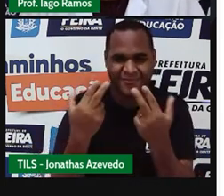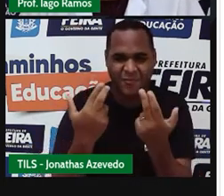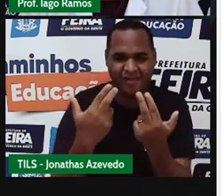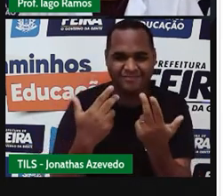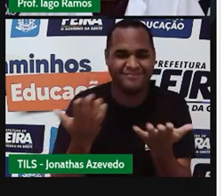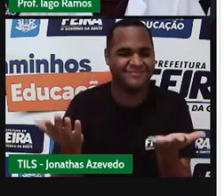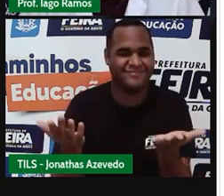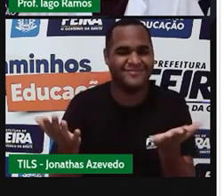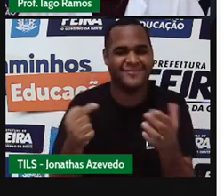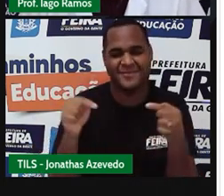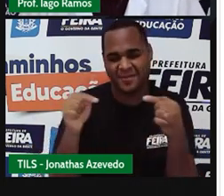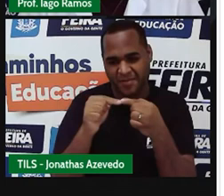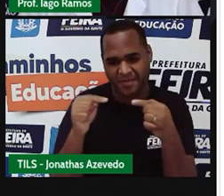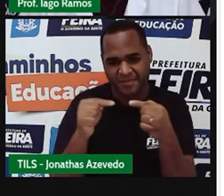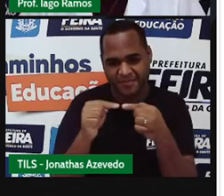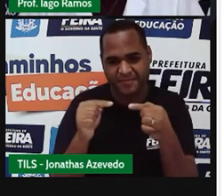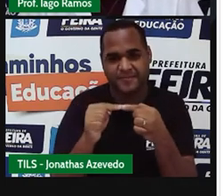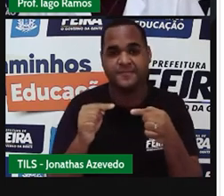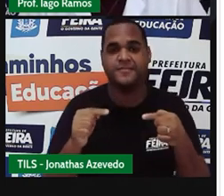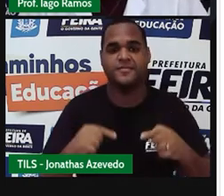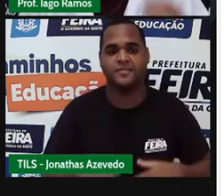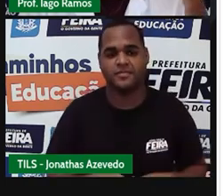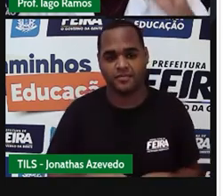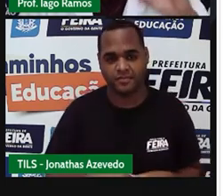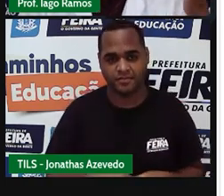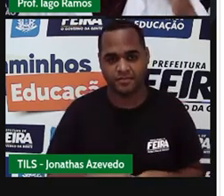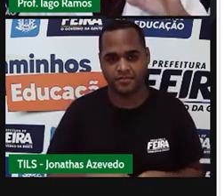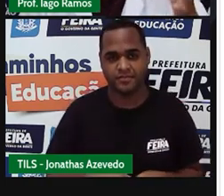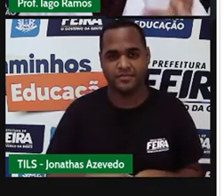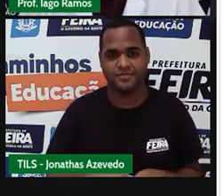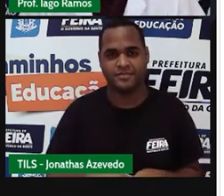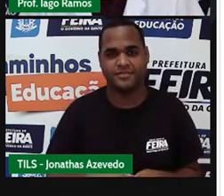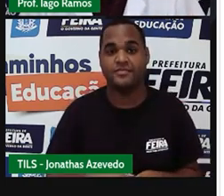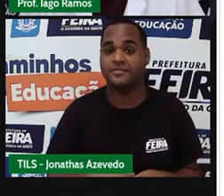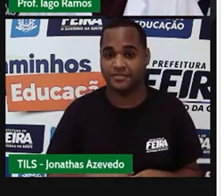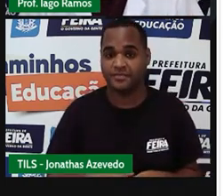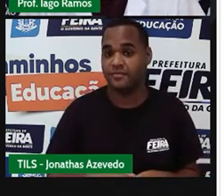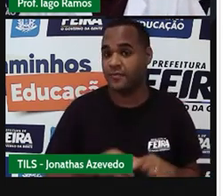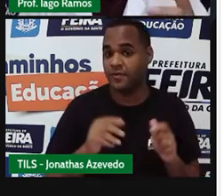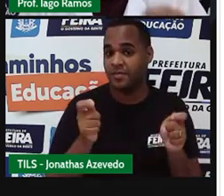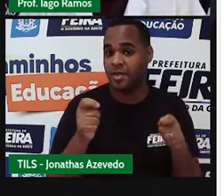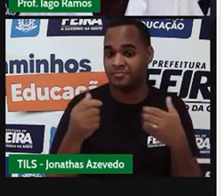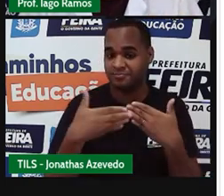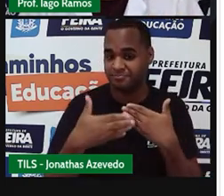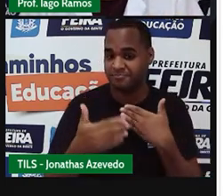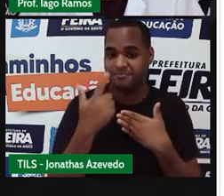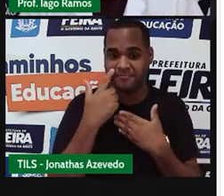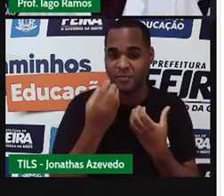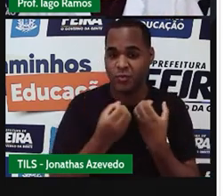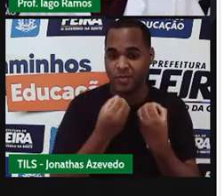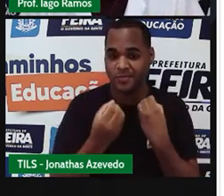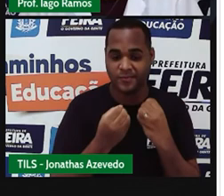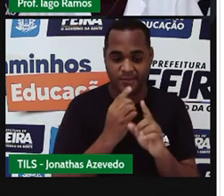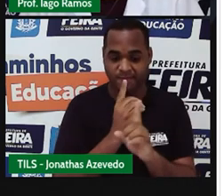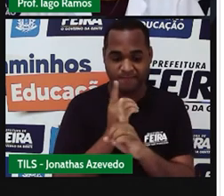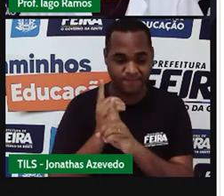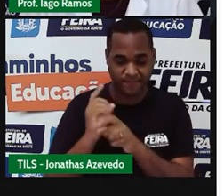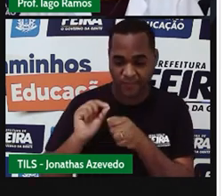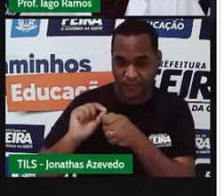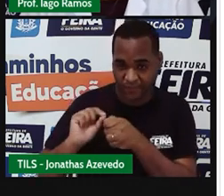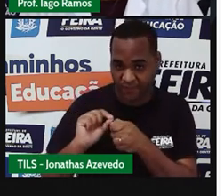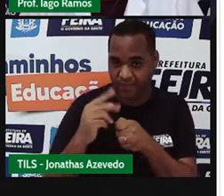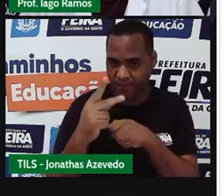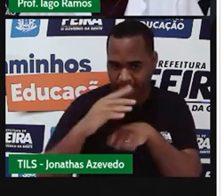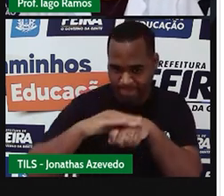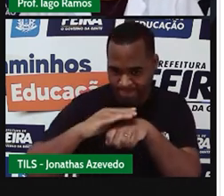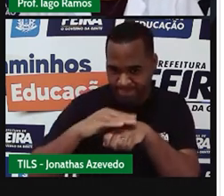Coincidiu, tá? Então, você vai fazendo isso aí até encontrar um número que seja Capicua.